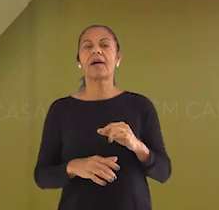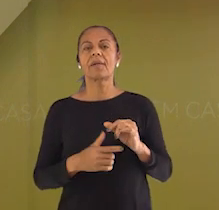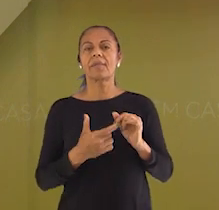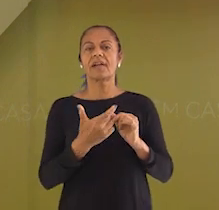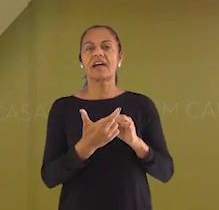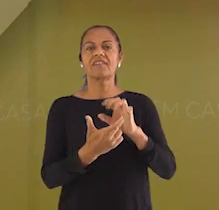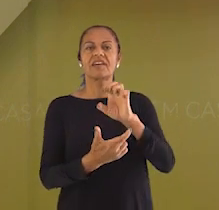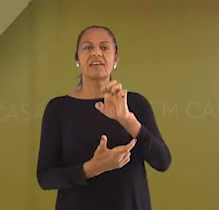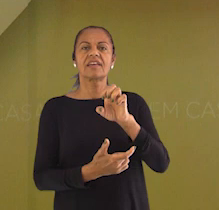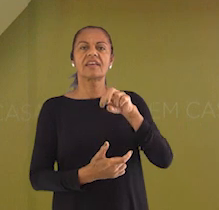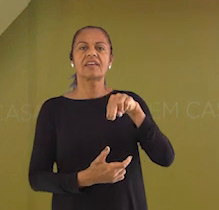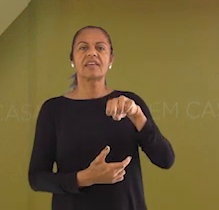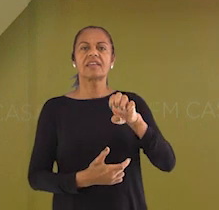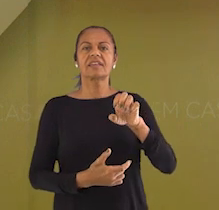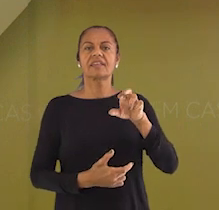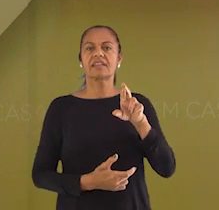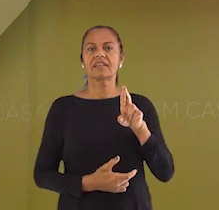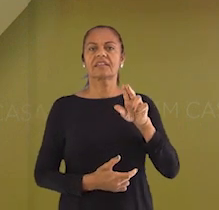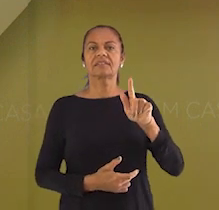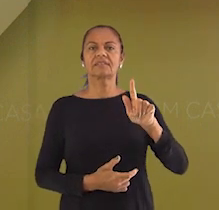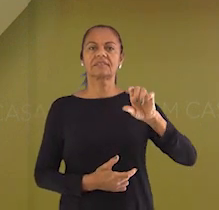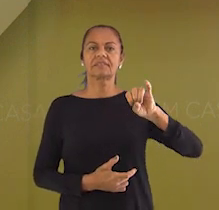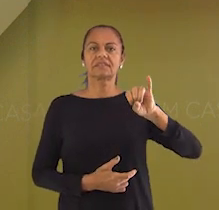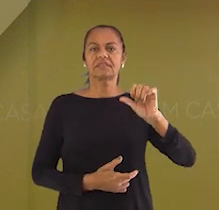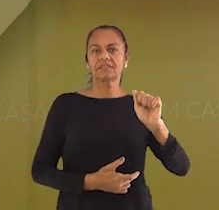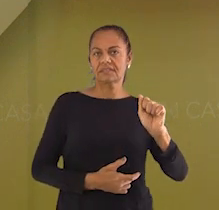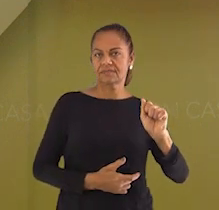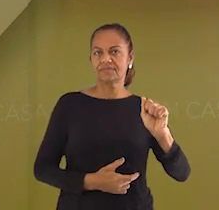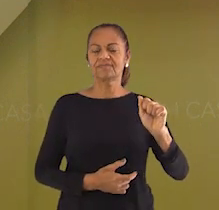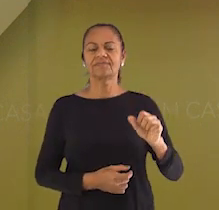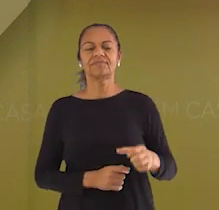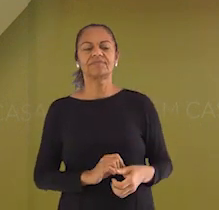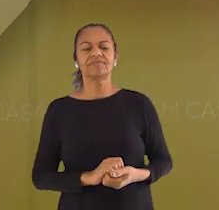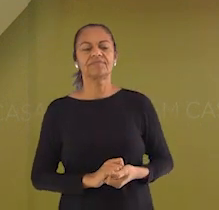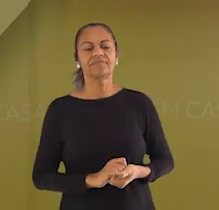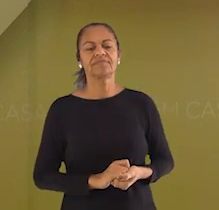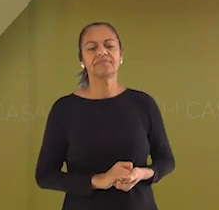palavra energia. A palavra energia está aqui, olha.